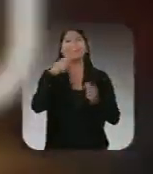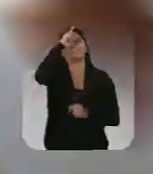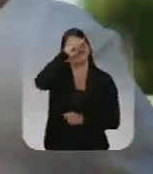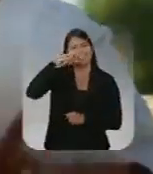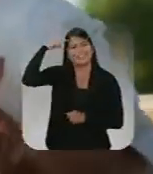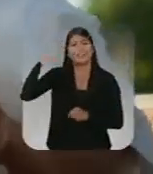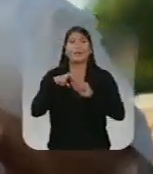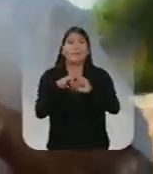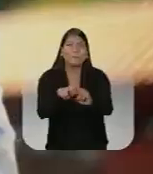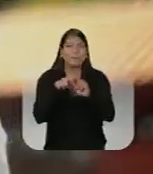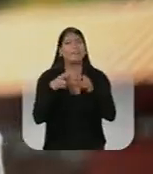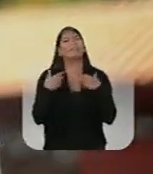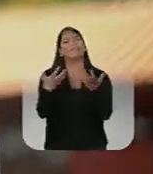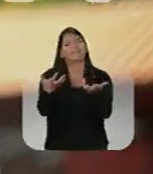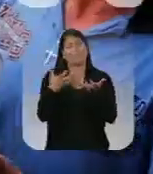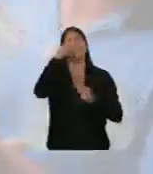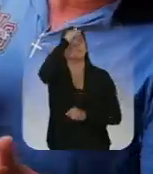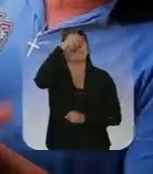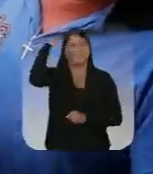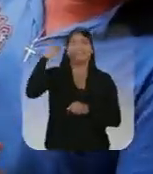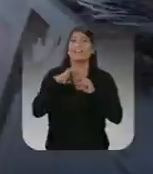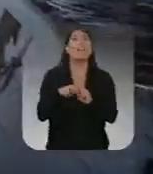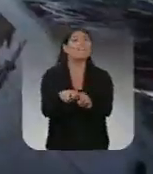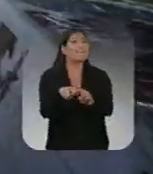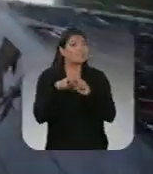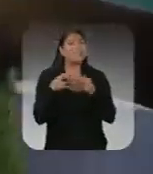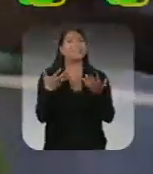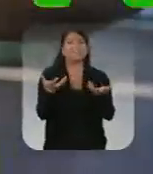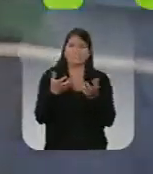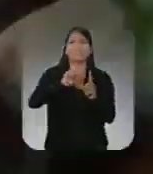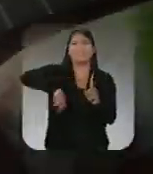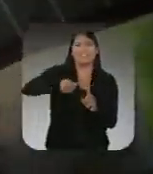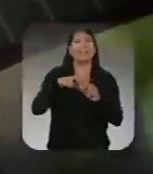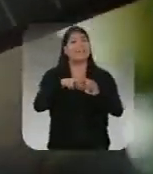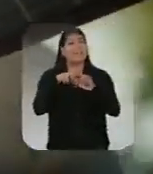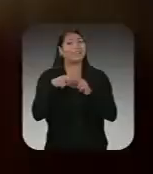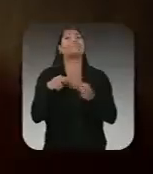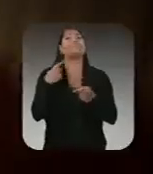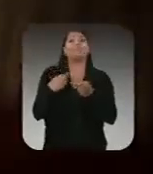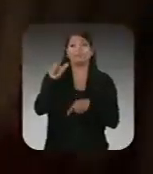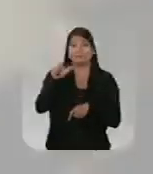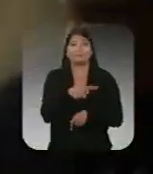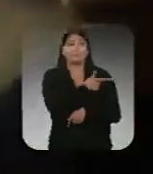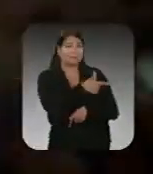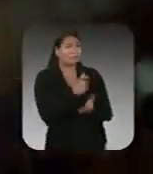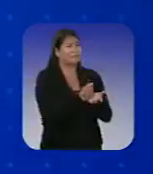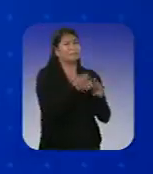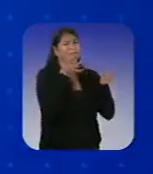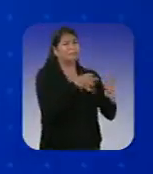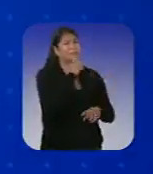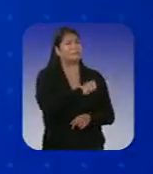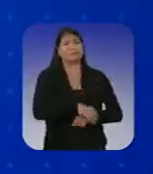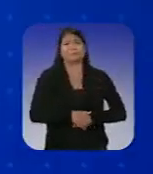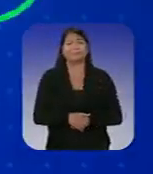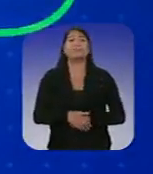É por isso que eu quero o Wilson. É por isso que eu quero o Wilson. É por isso que eu quero mais. Porque os